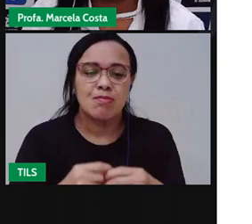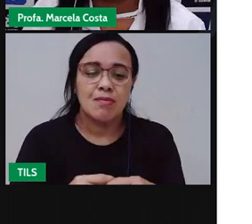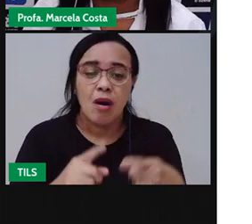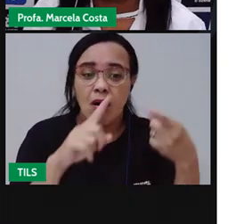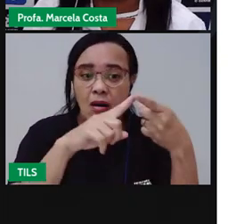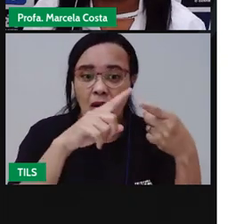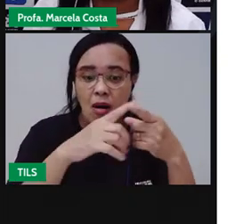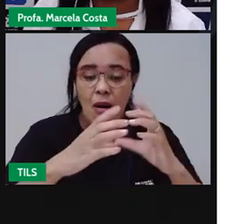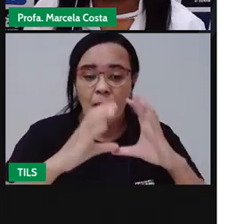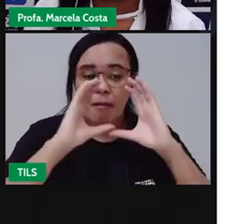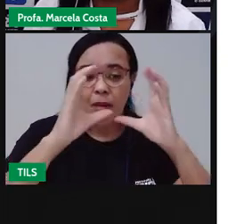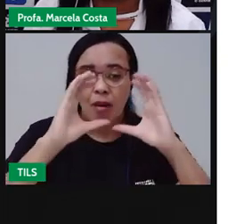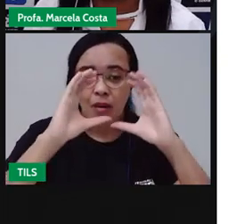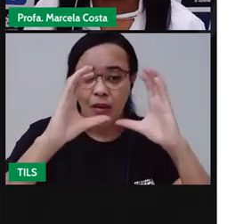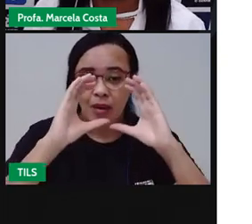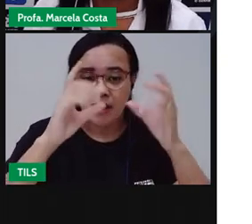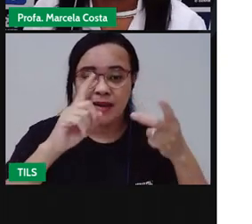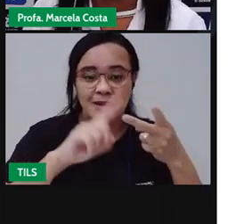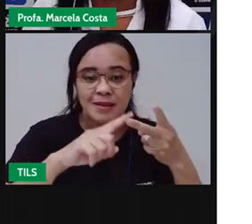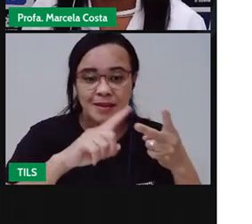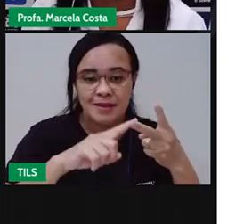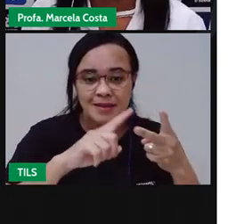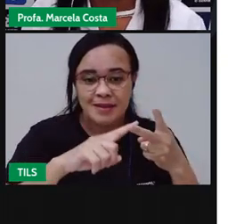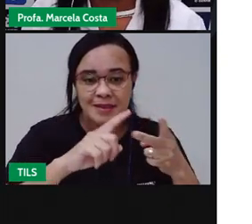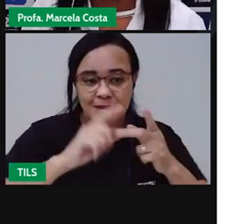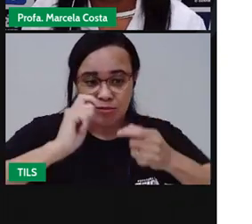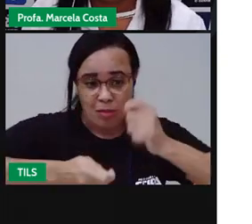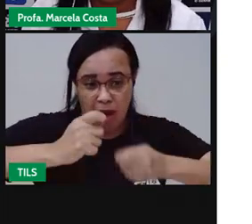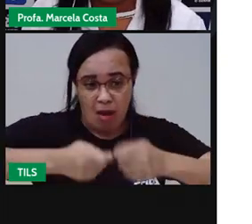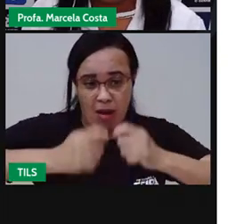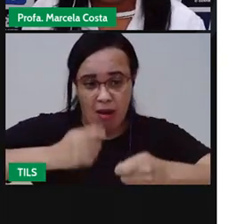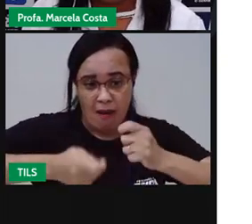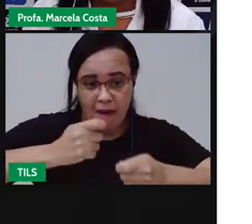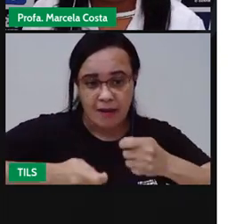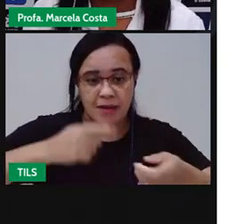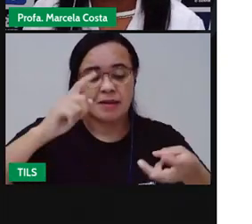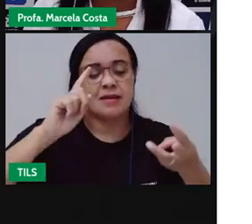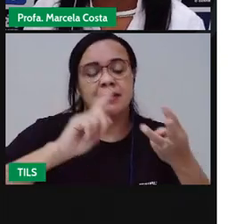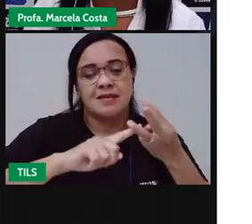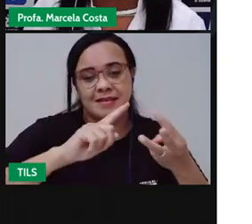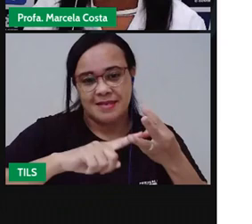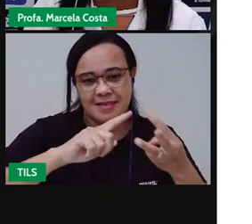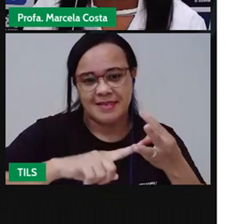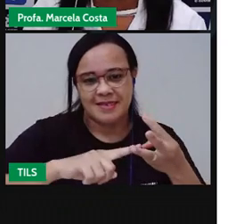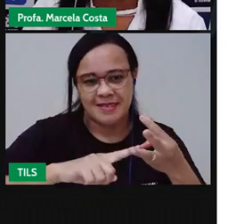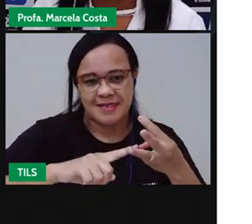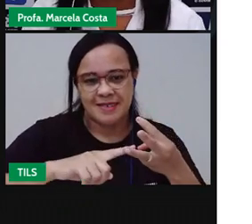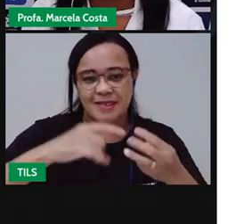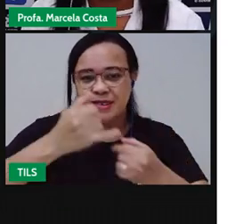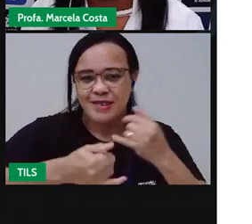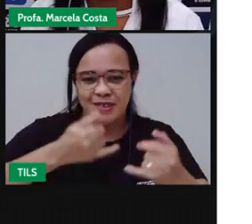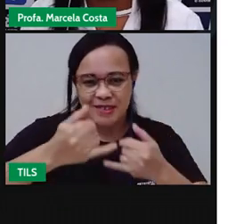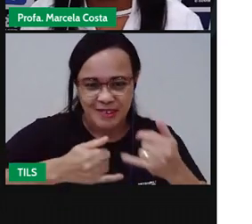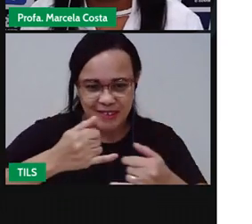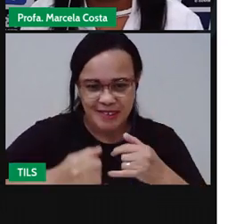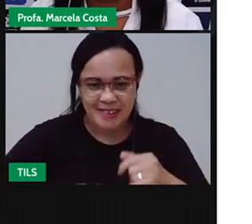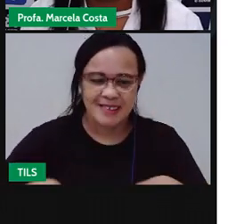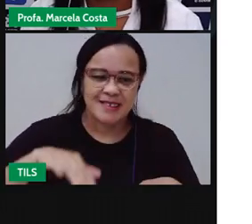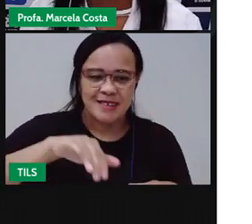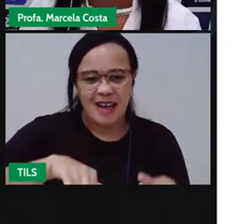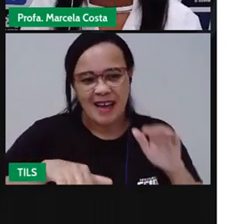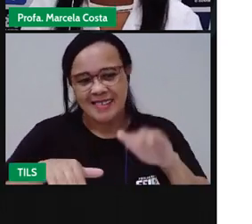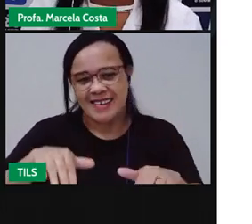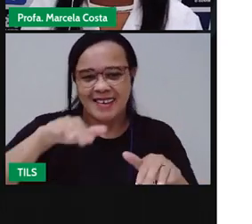aqui uma bola. Um tambor. Um dinossauro do